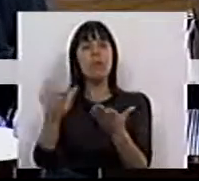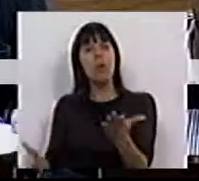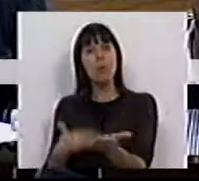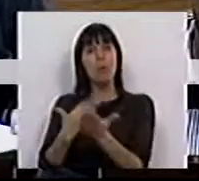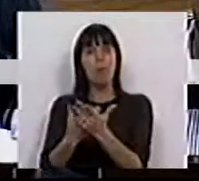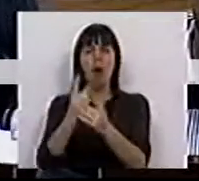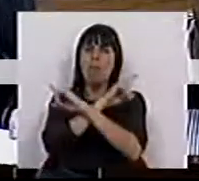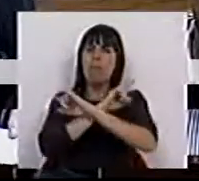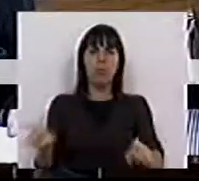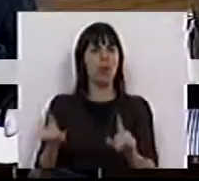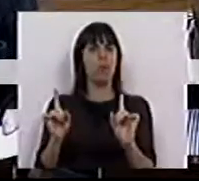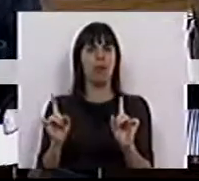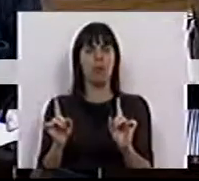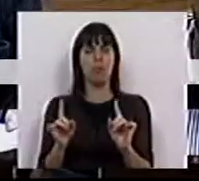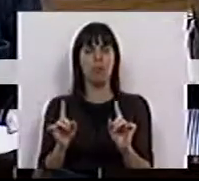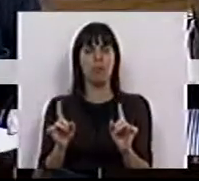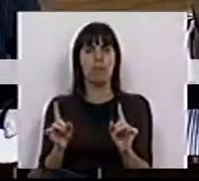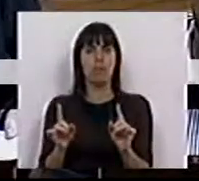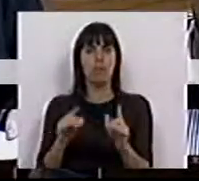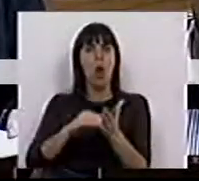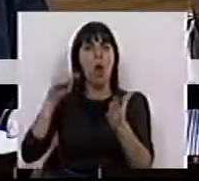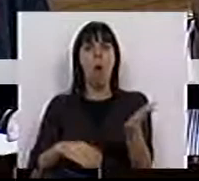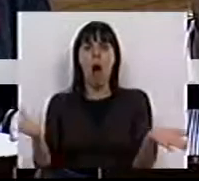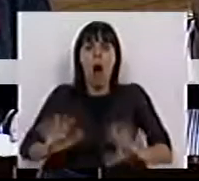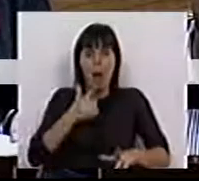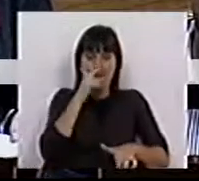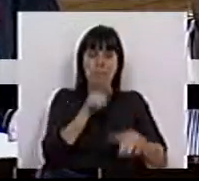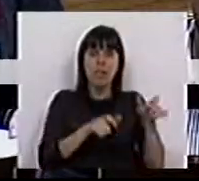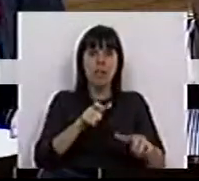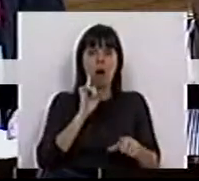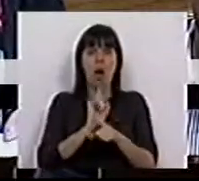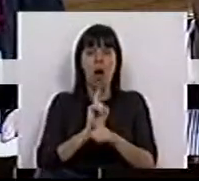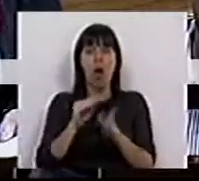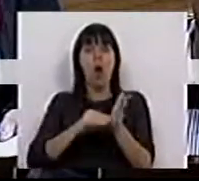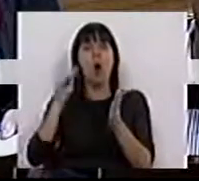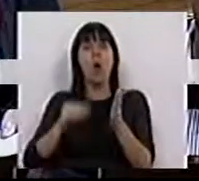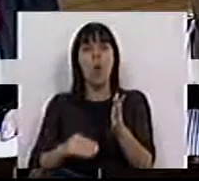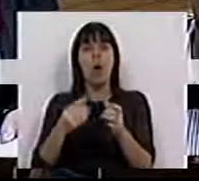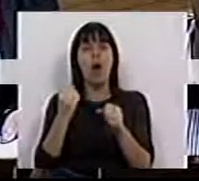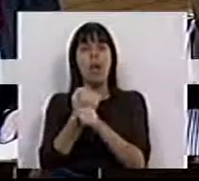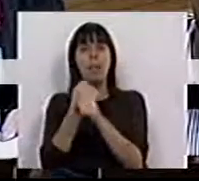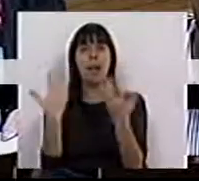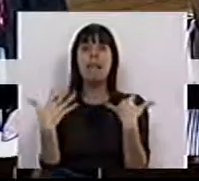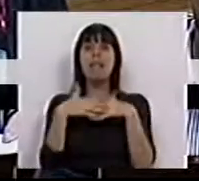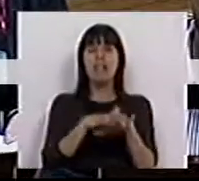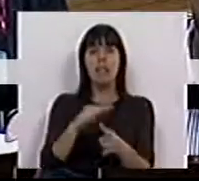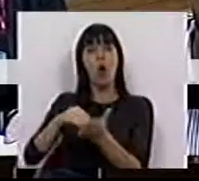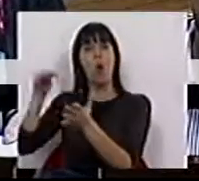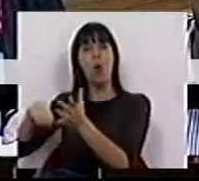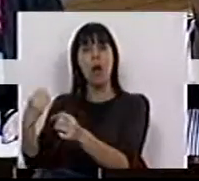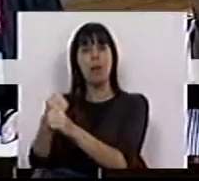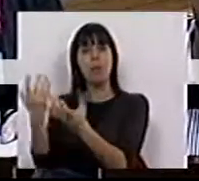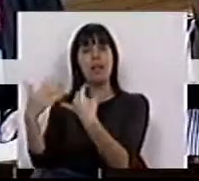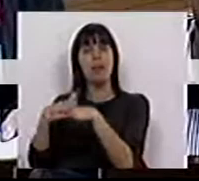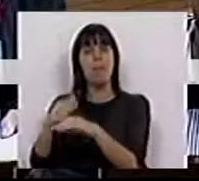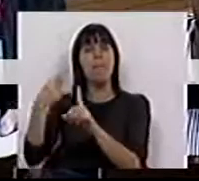proposta da proibição da contratação de trabalhadores de contratos de emprego e inserção e contratos de